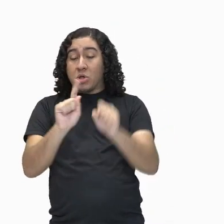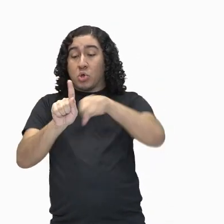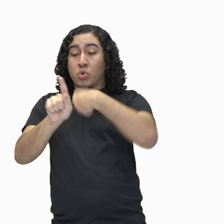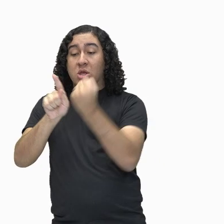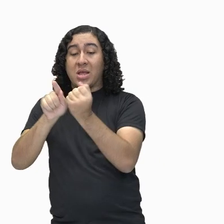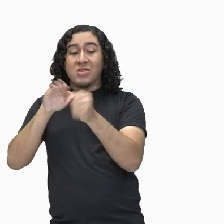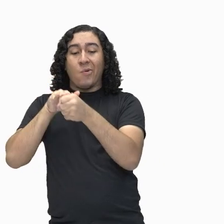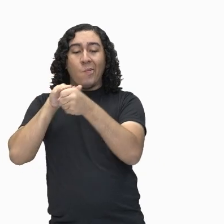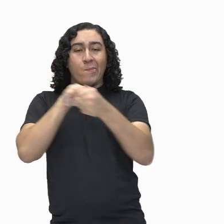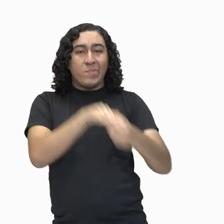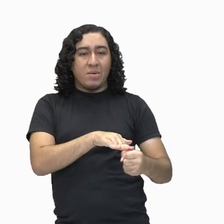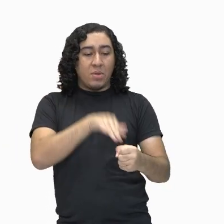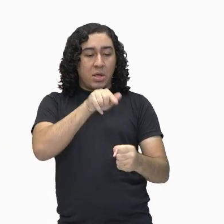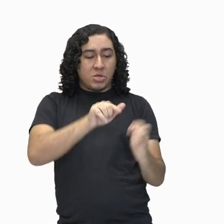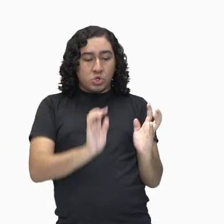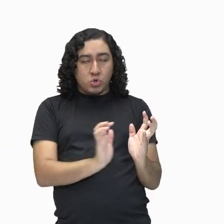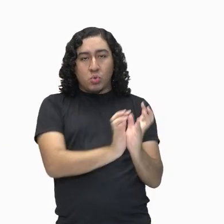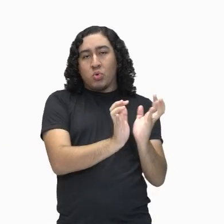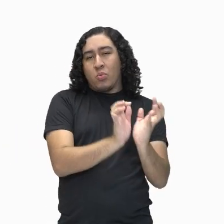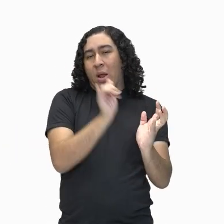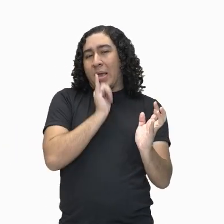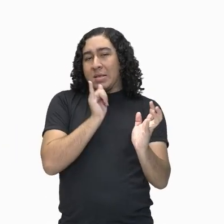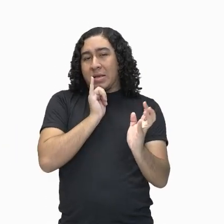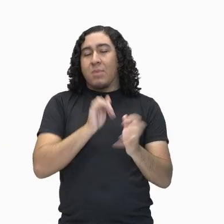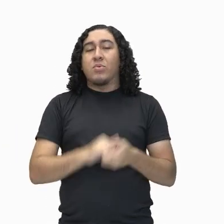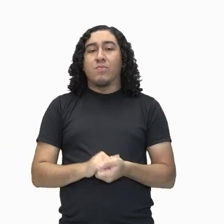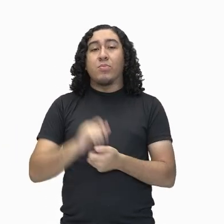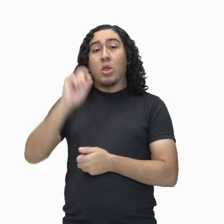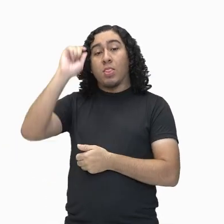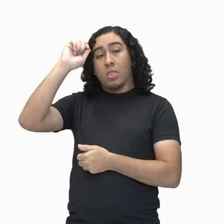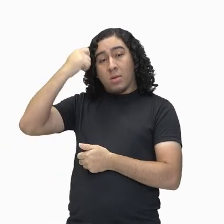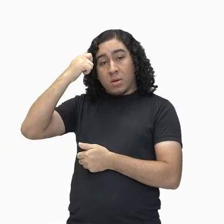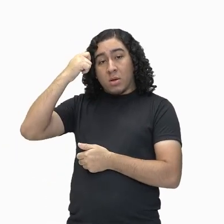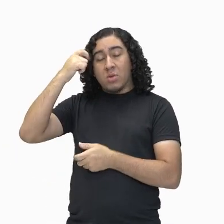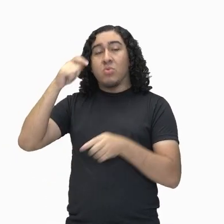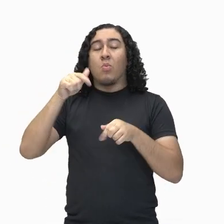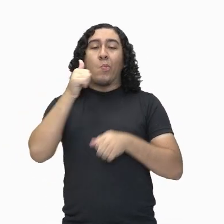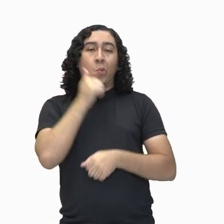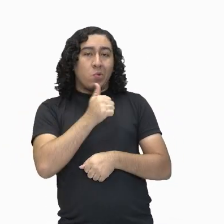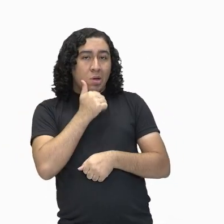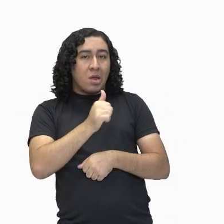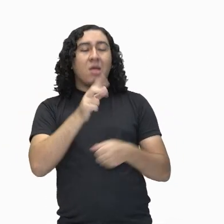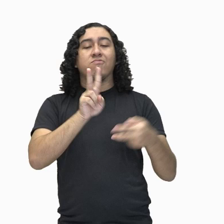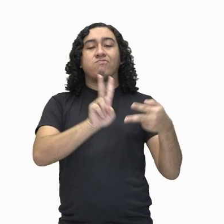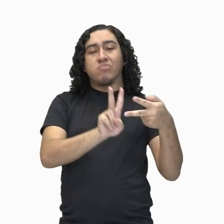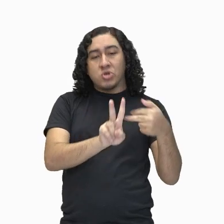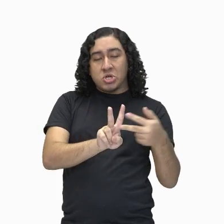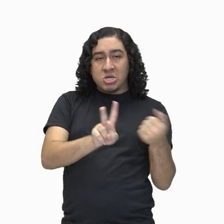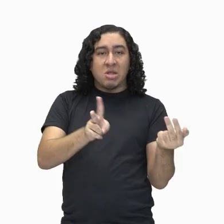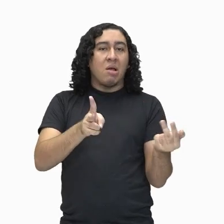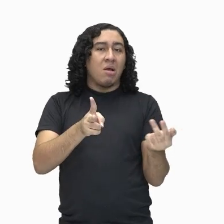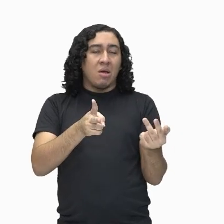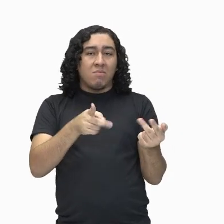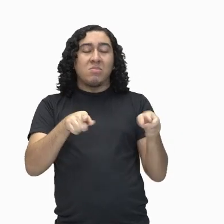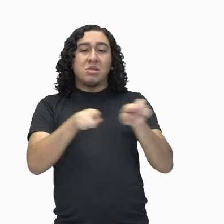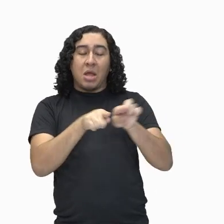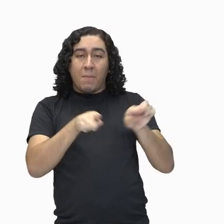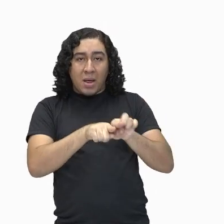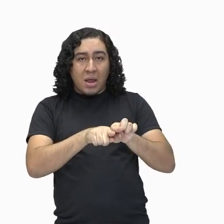negligenciados, como os negros, mulheres, indígenas,